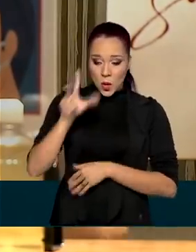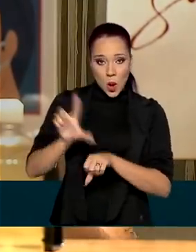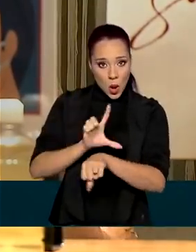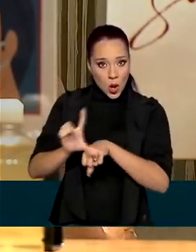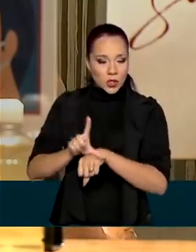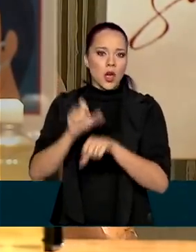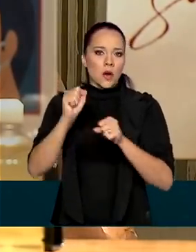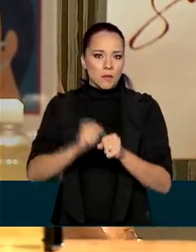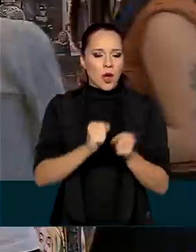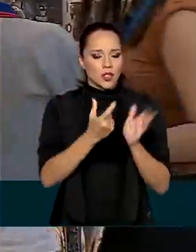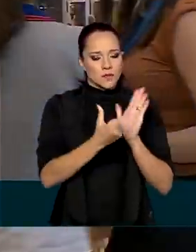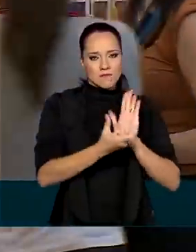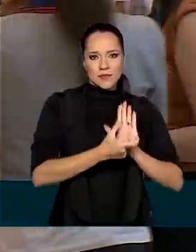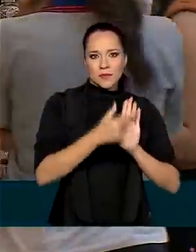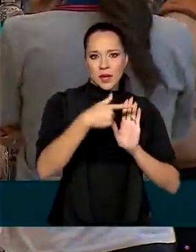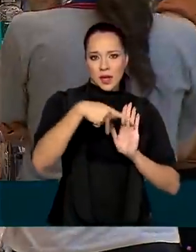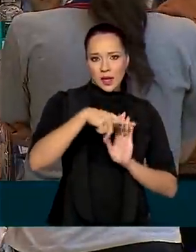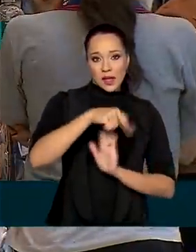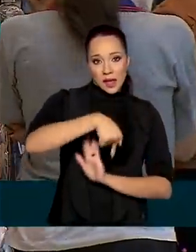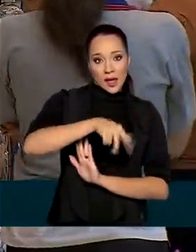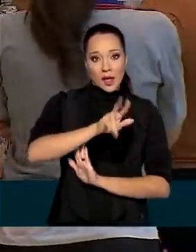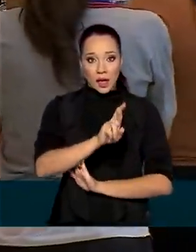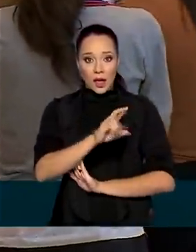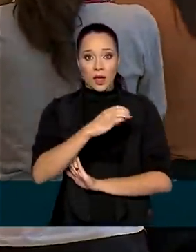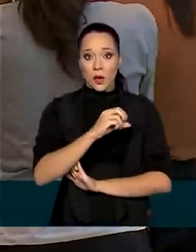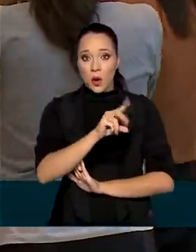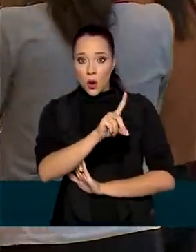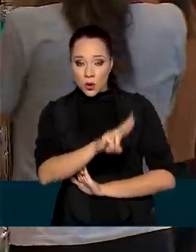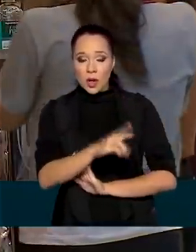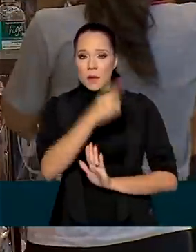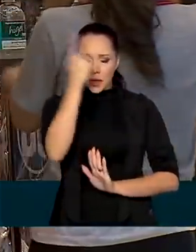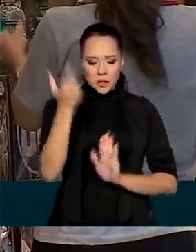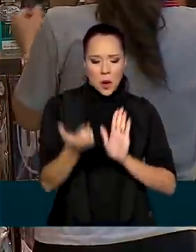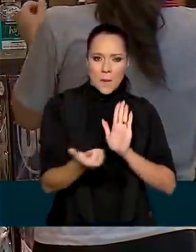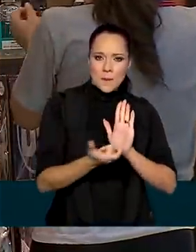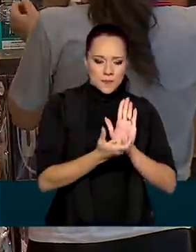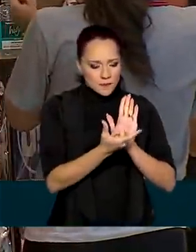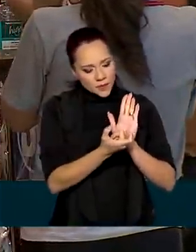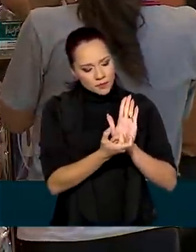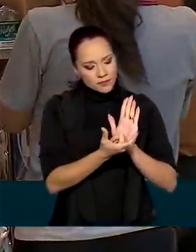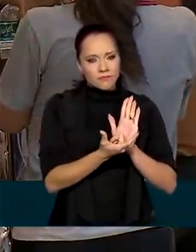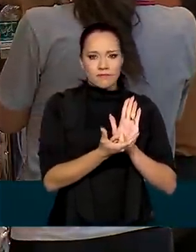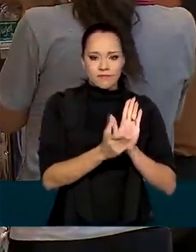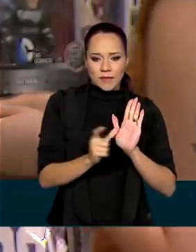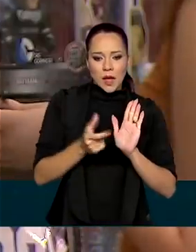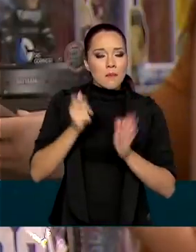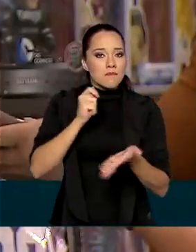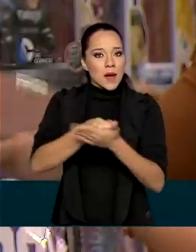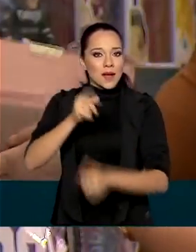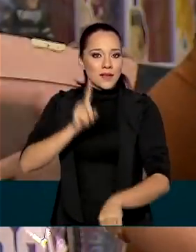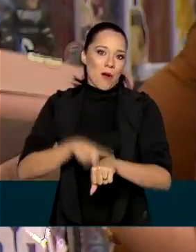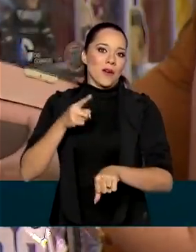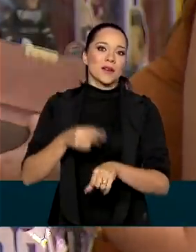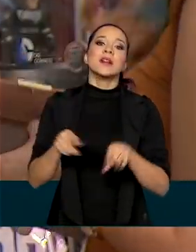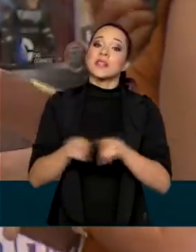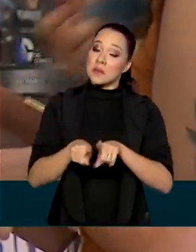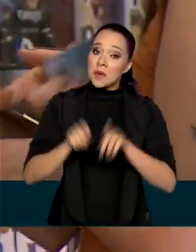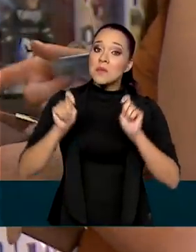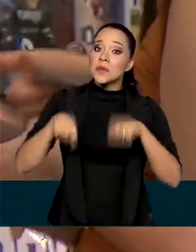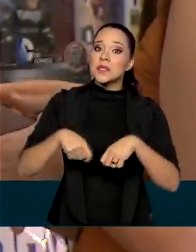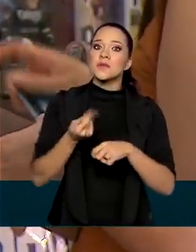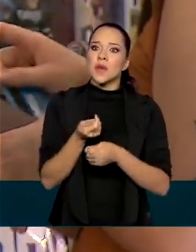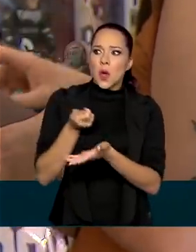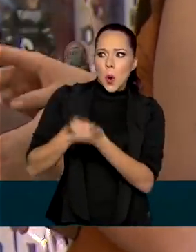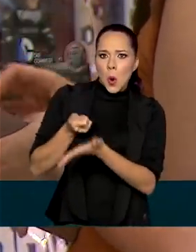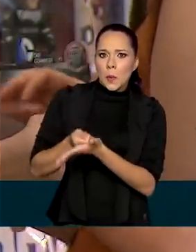emitir um QR Code para que o consumidor faça pagamento imediato por um produto ou serviço. Também vai ser possível fazer